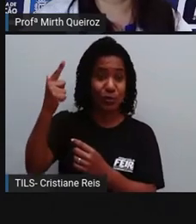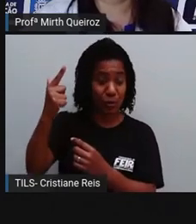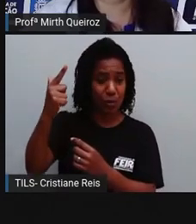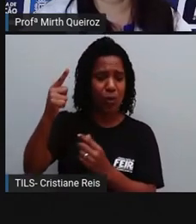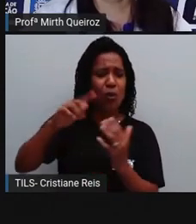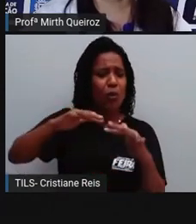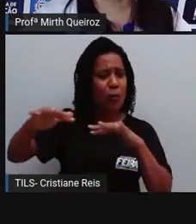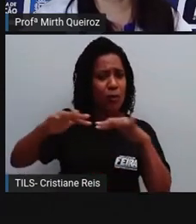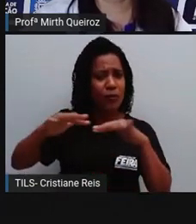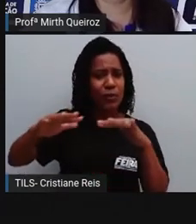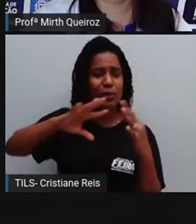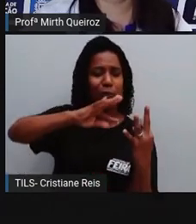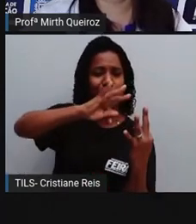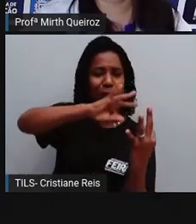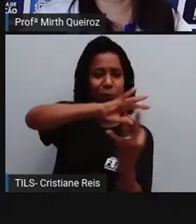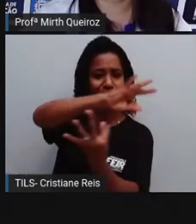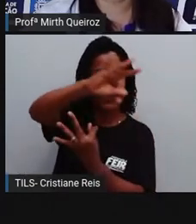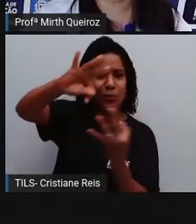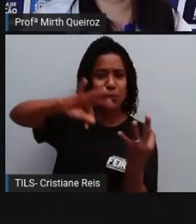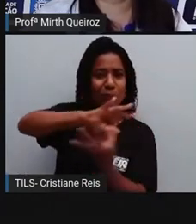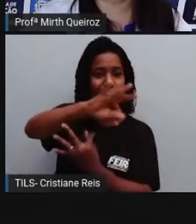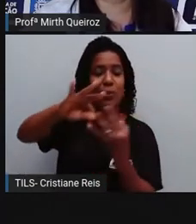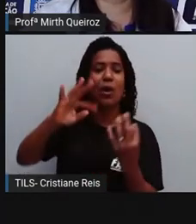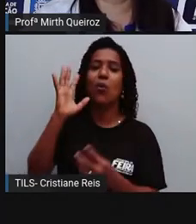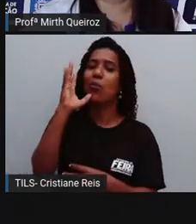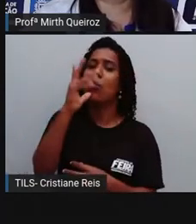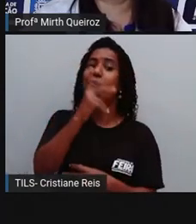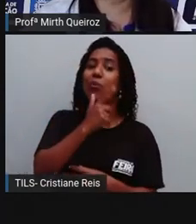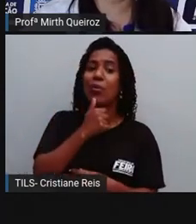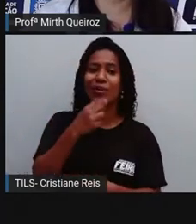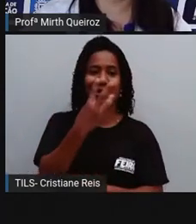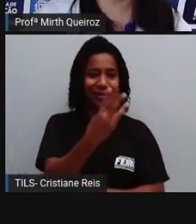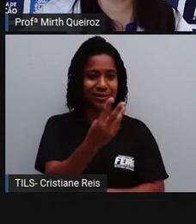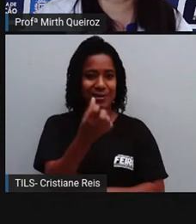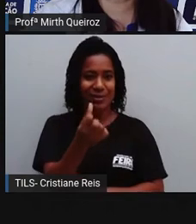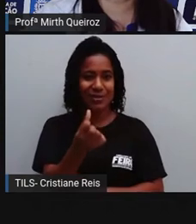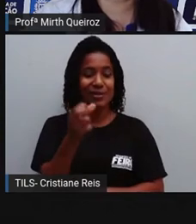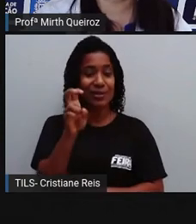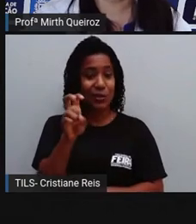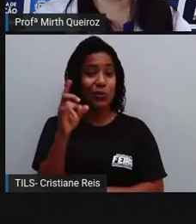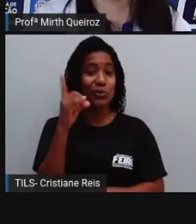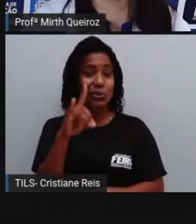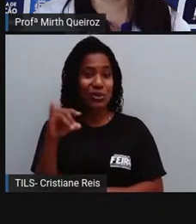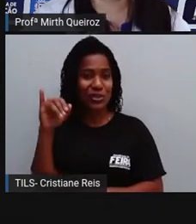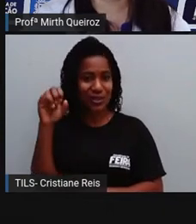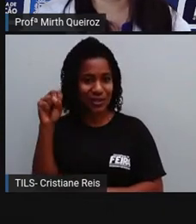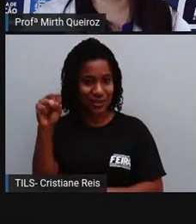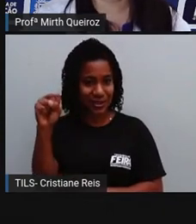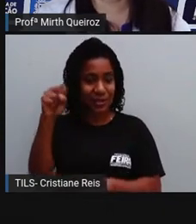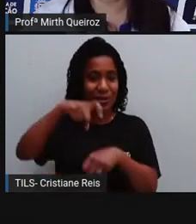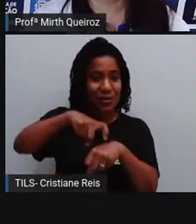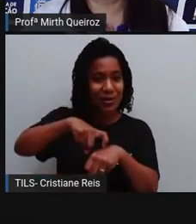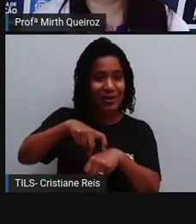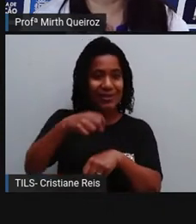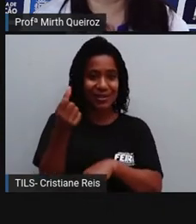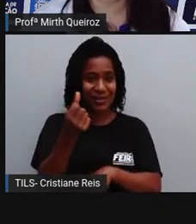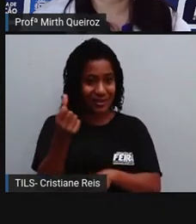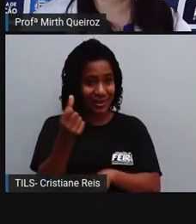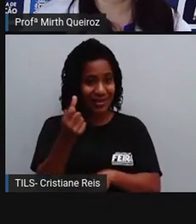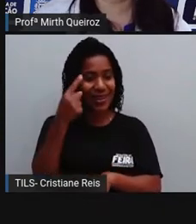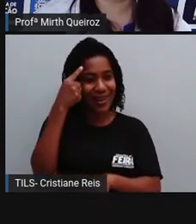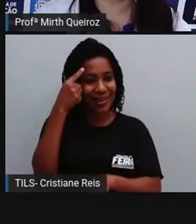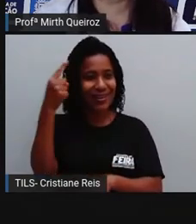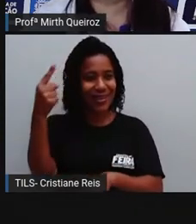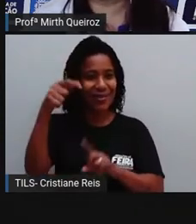translação dura cerca de 365 dias e seis horas. Nós temos um ano bissexto que